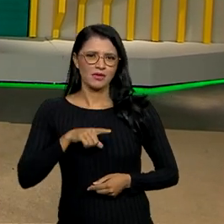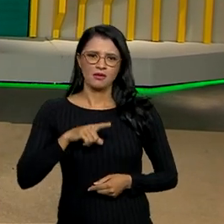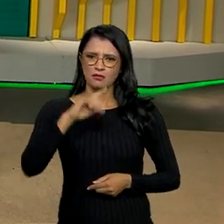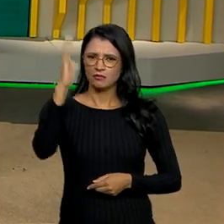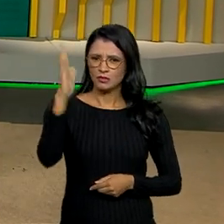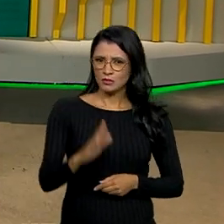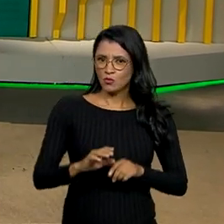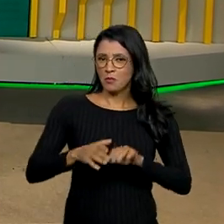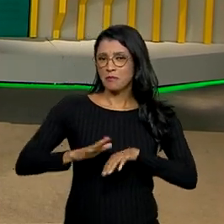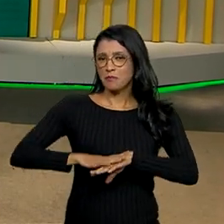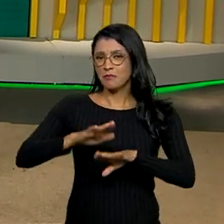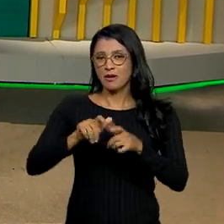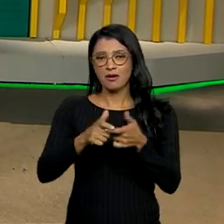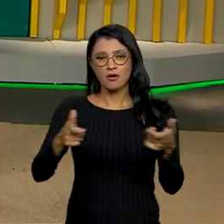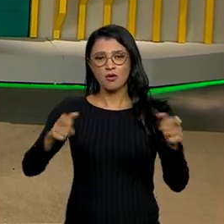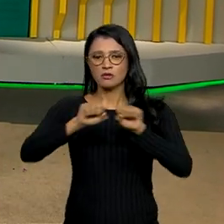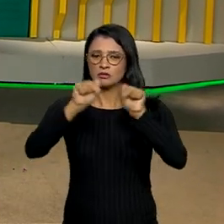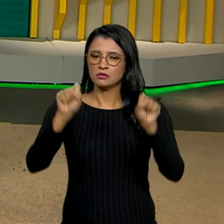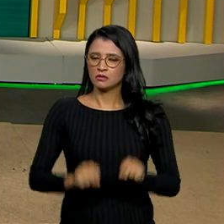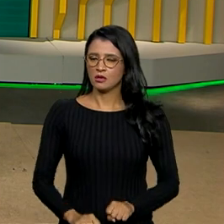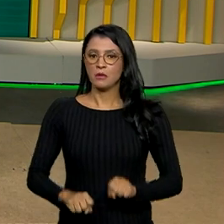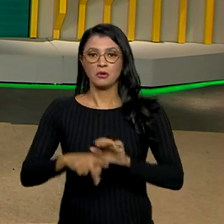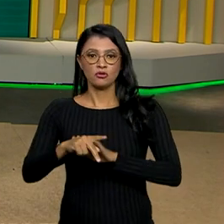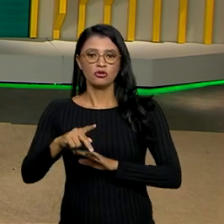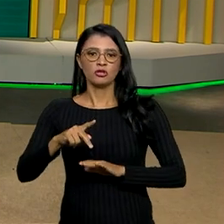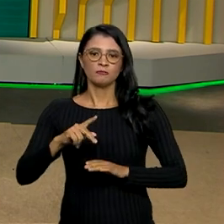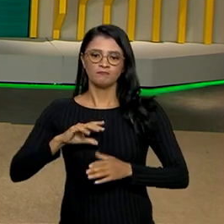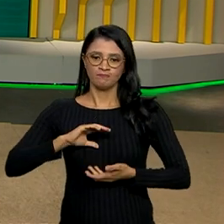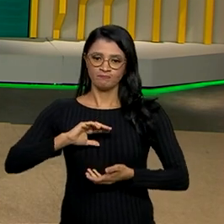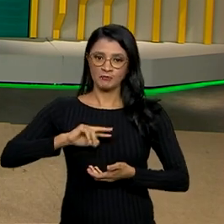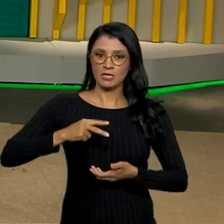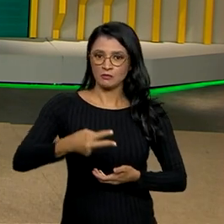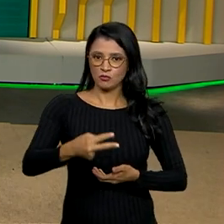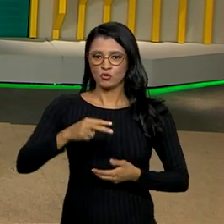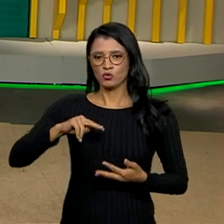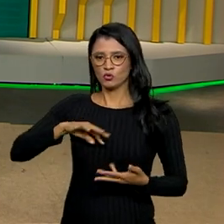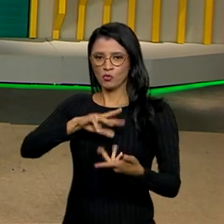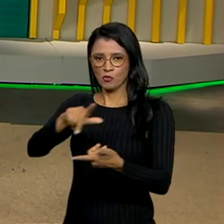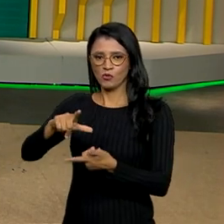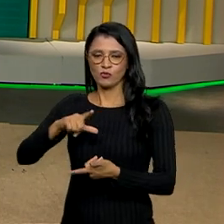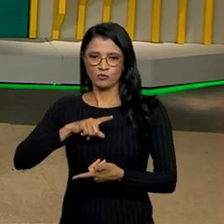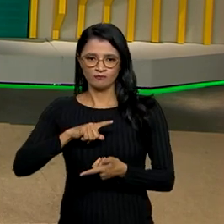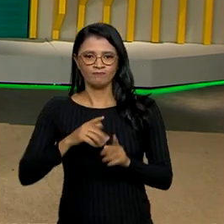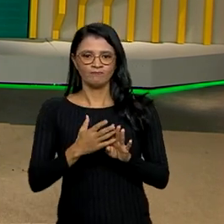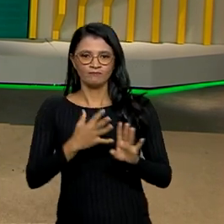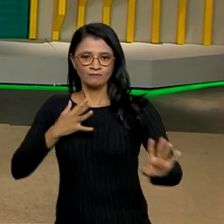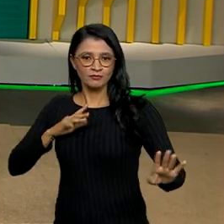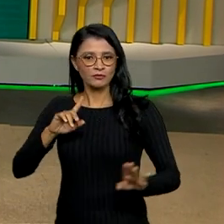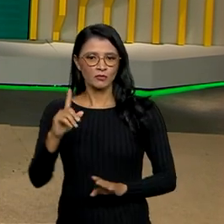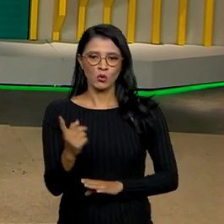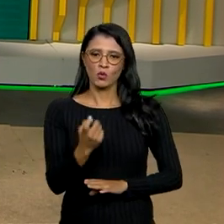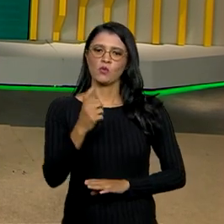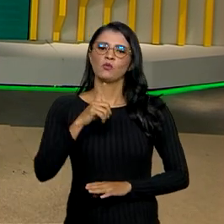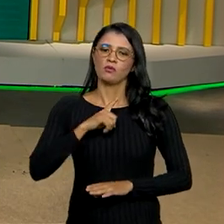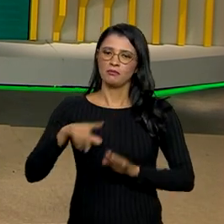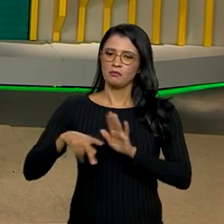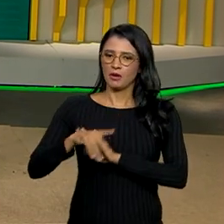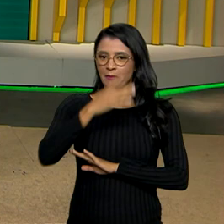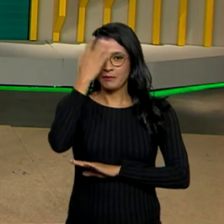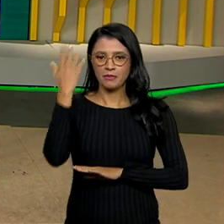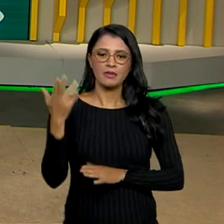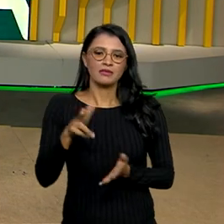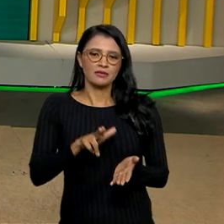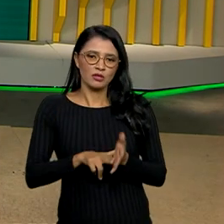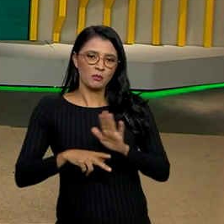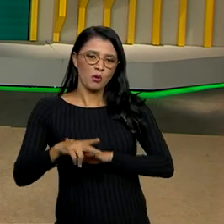maior sistema público de transplantes do mundo? É um sistema com lista de espera única, que vale para pacientes do